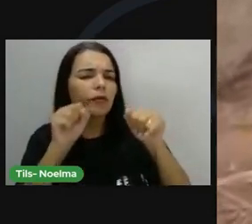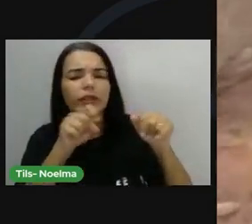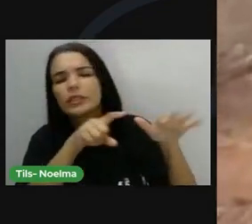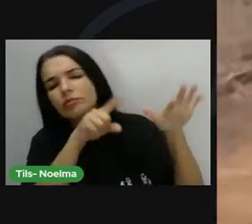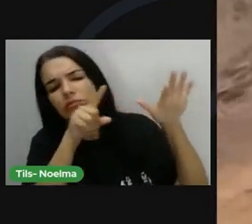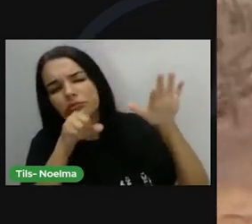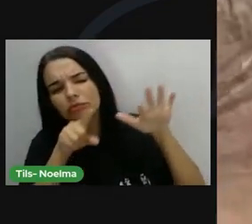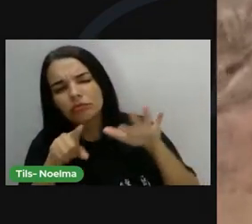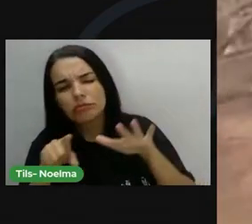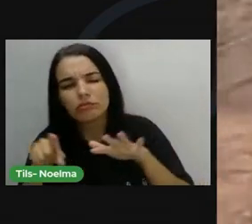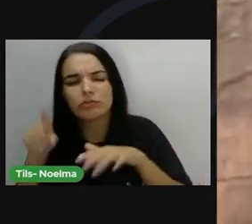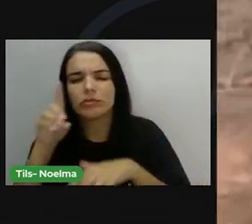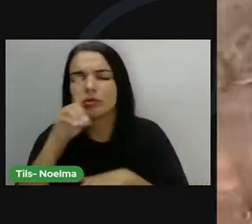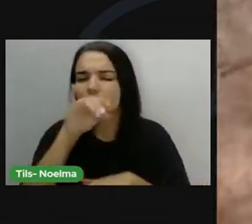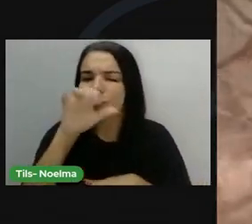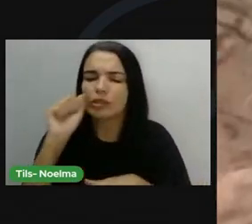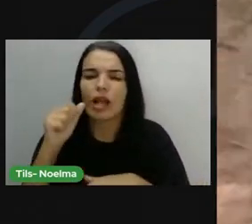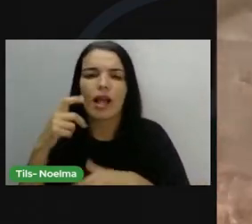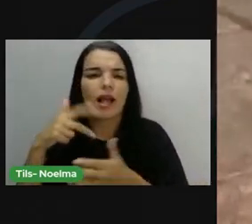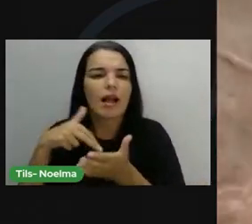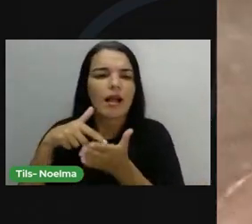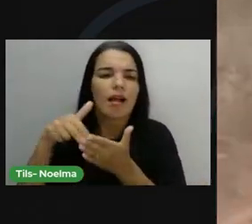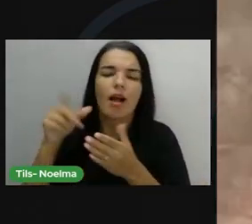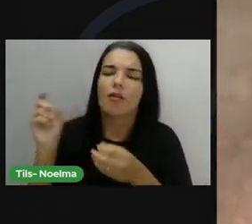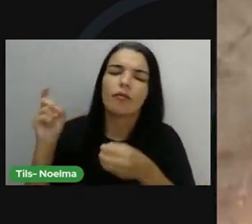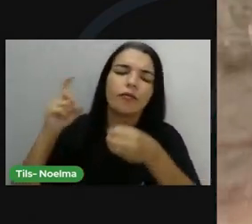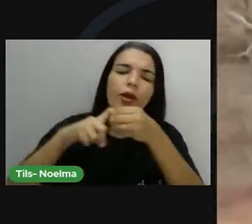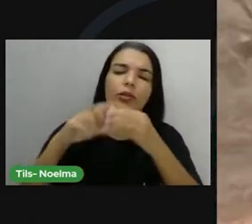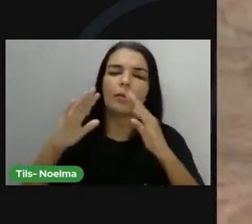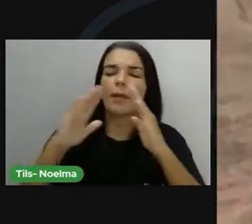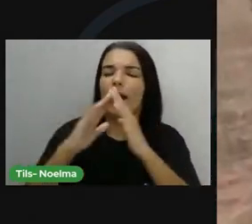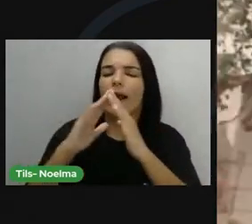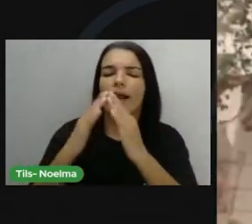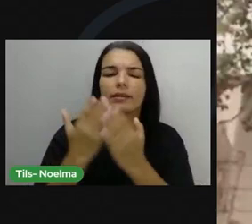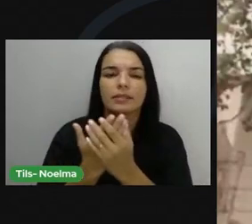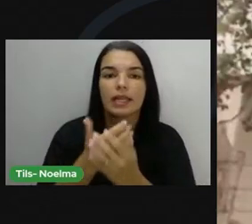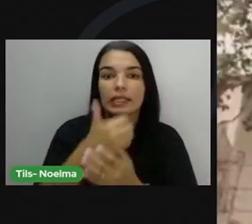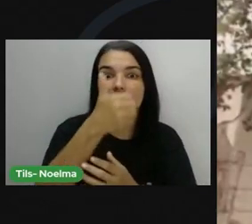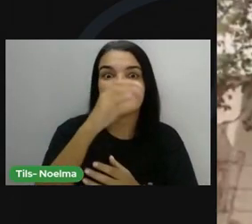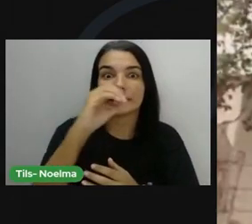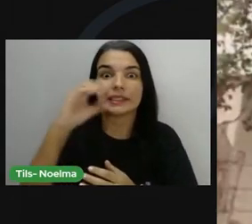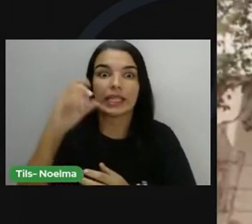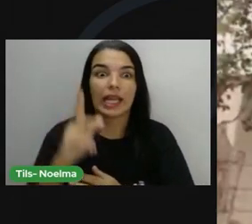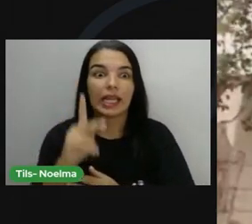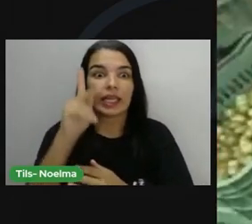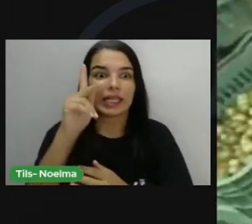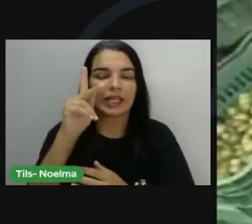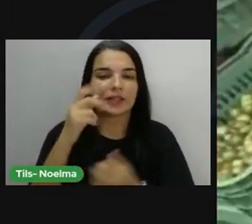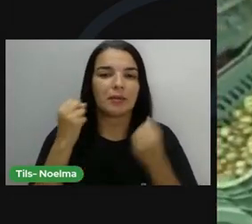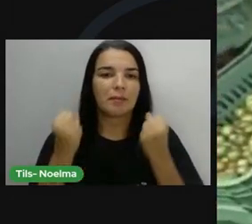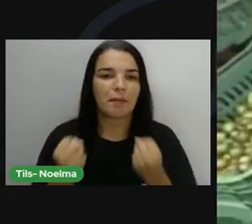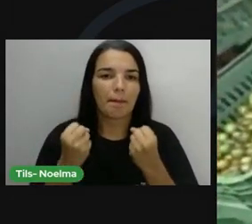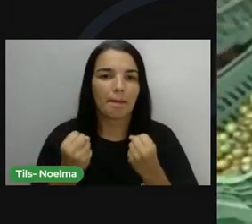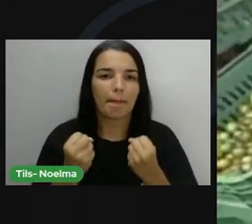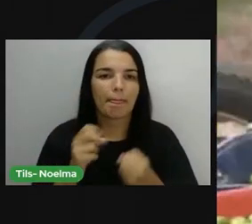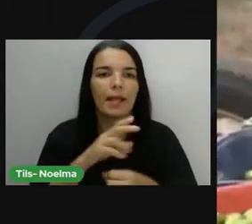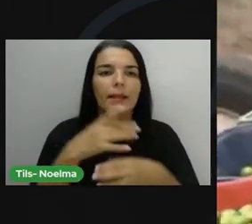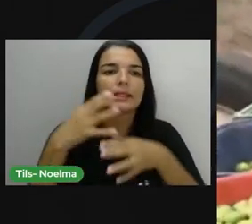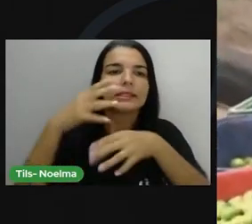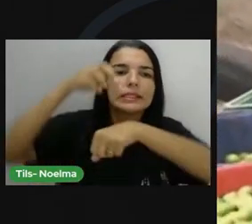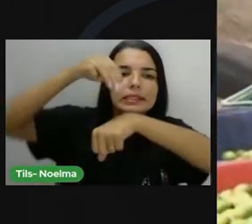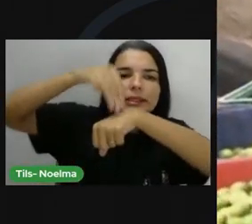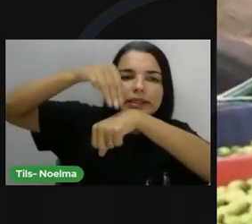de cinco, seis catadores volta para casa com 100 quilos de umbu. No município de Uauá, norte da Bahia,